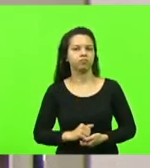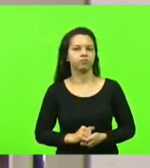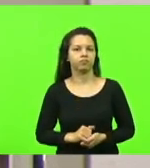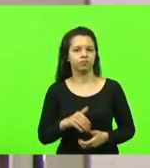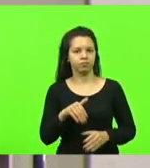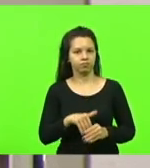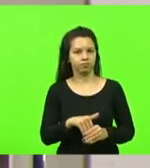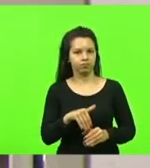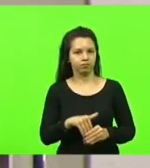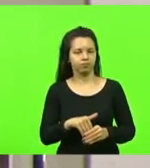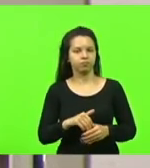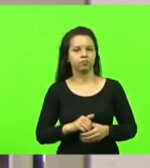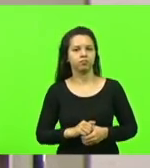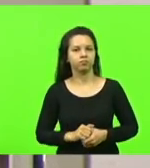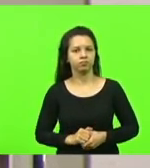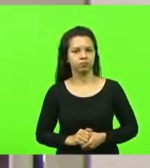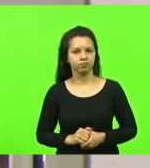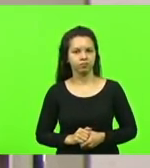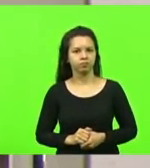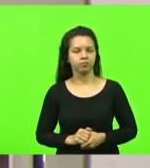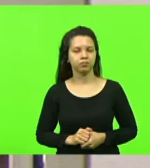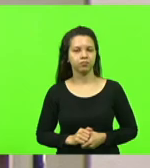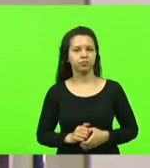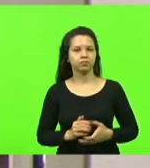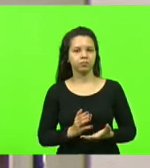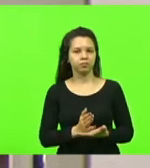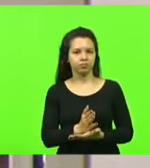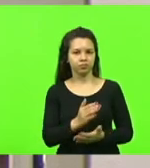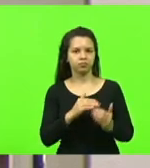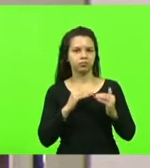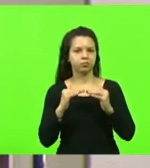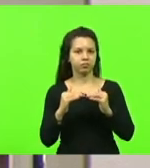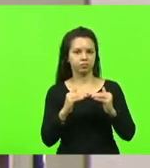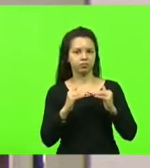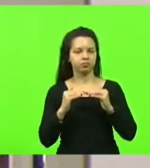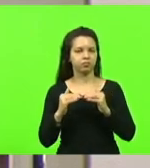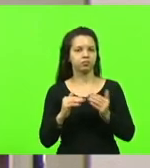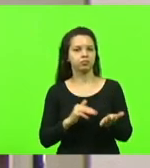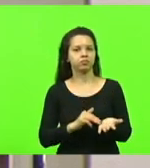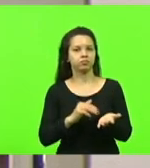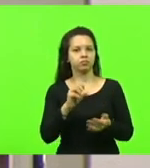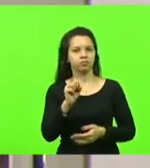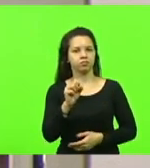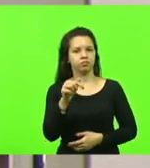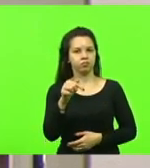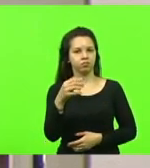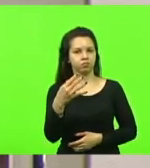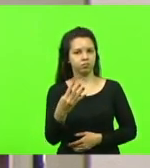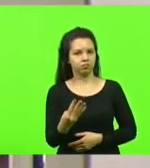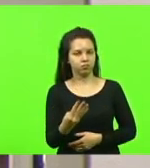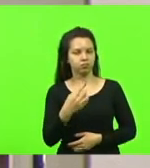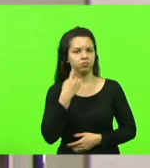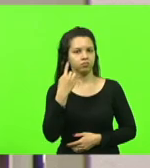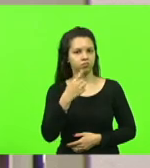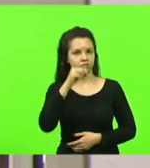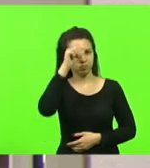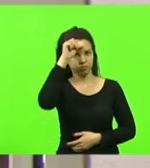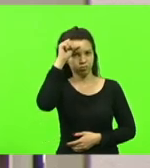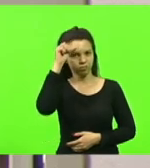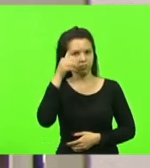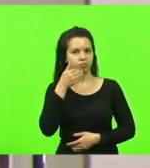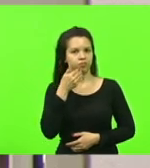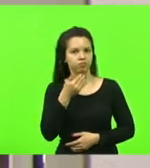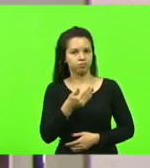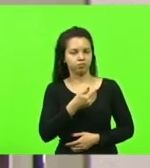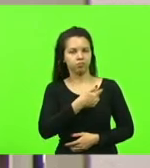votação. Deputados que aprovam, permaneça como se encontra. Aprovado por unanimidade. Moção 874, ator deputado Adrianinho. Apelando ao governador de